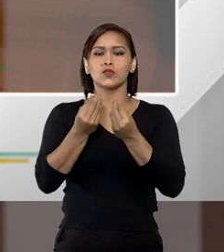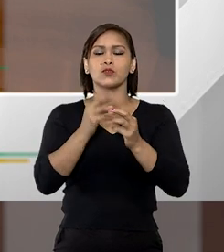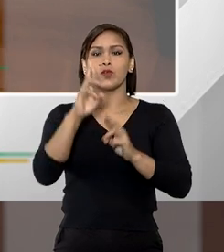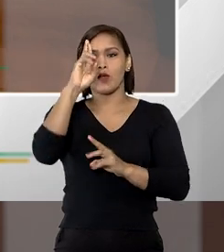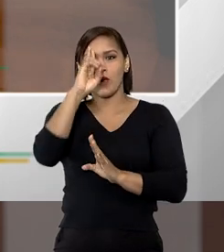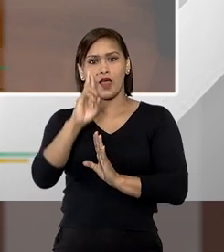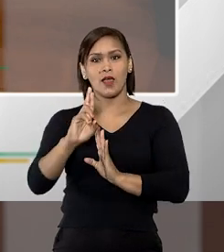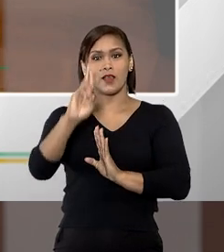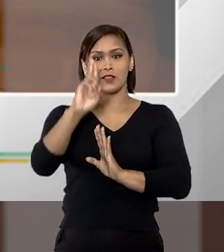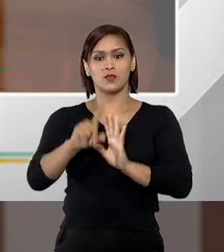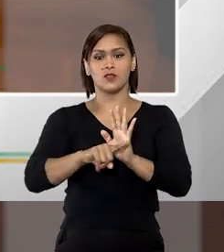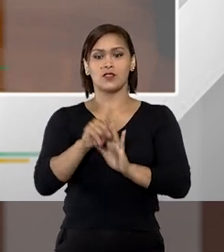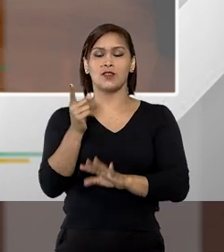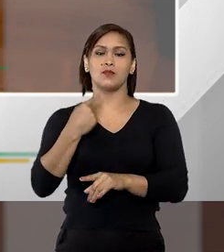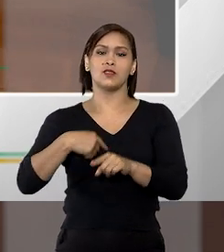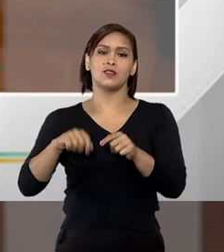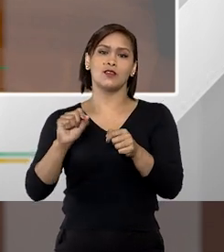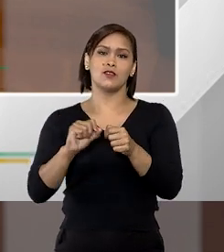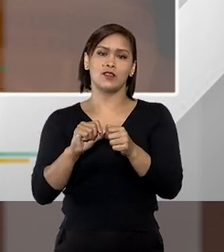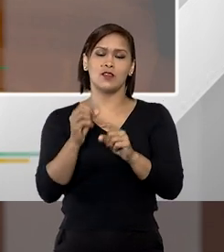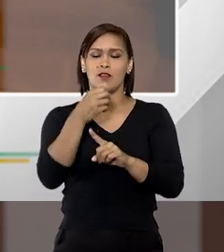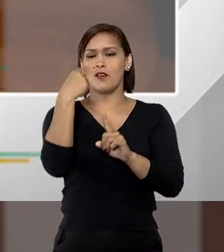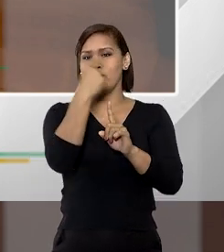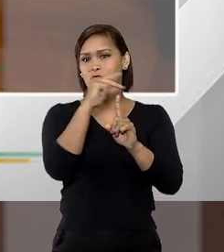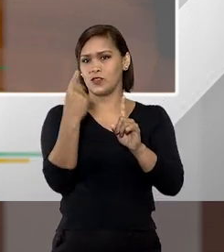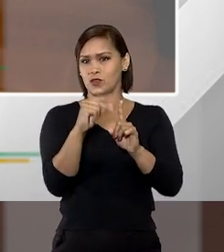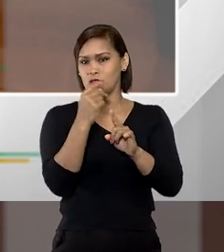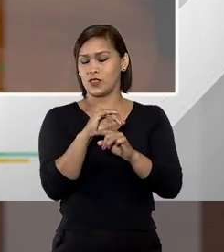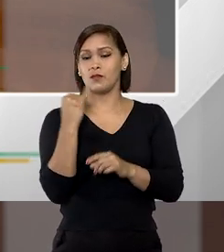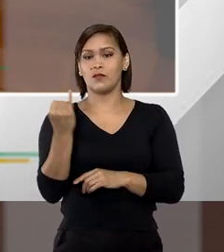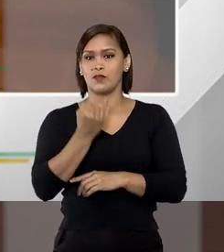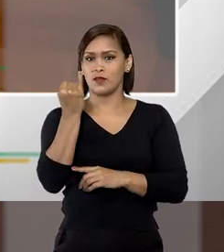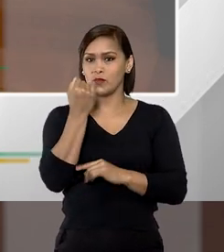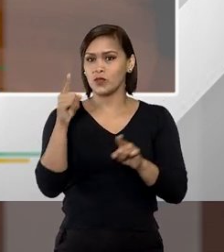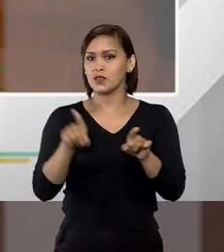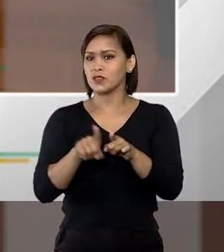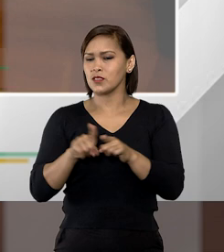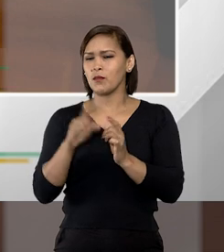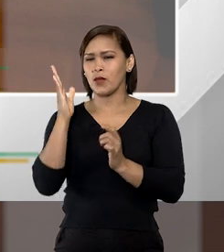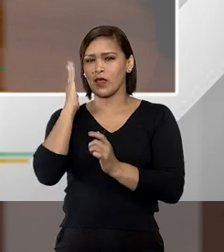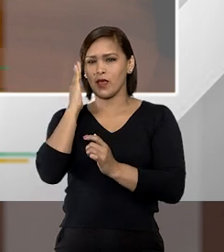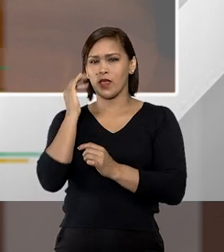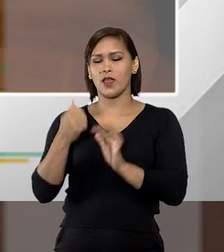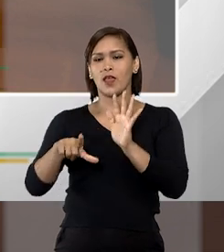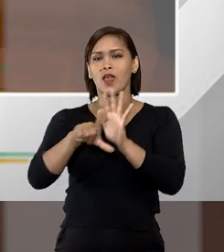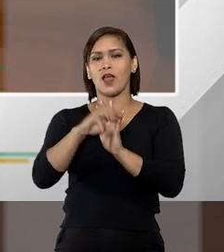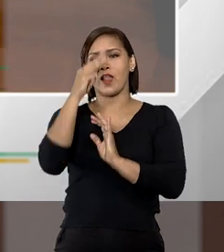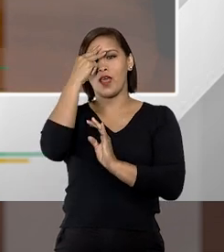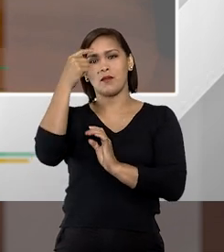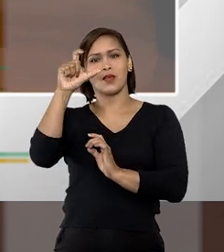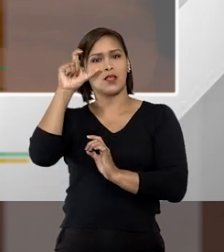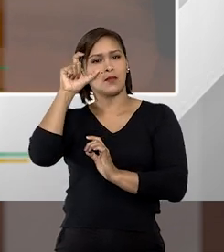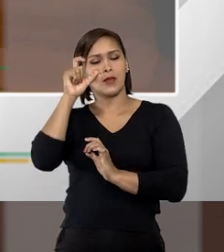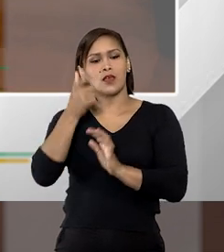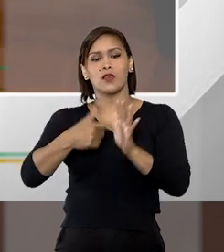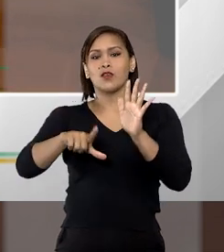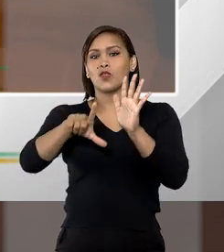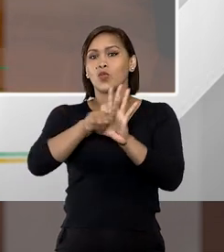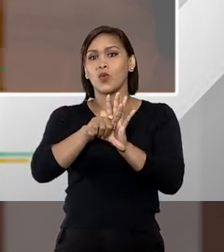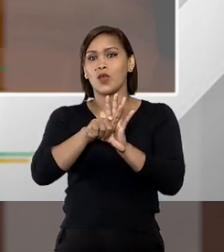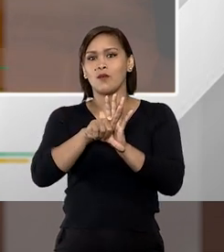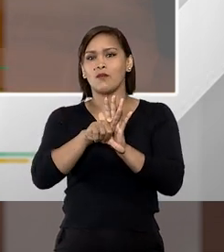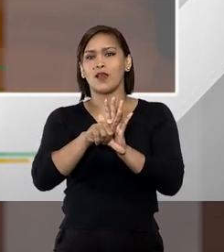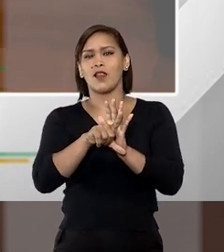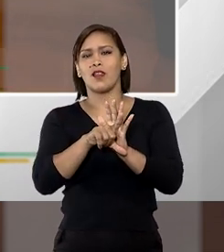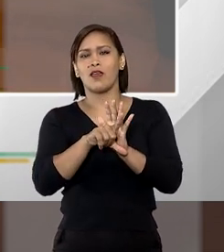responsabilização do autor porque eu acho que é muito importante a gente considerar a própria lei marida penha que ela não é uma lei punitivista